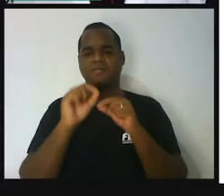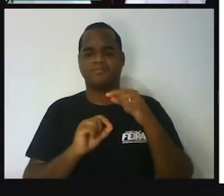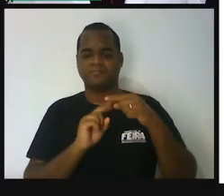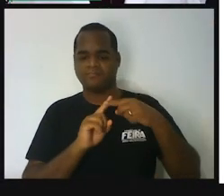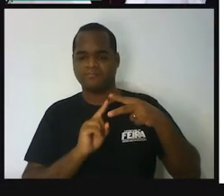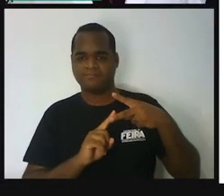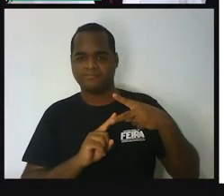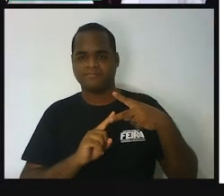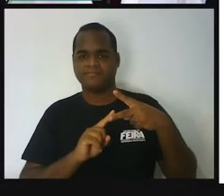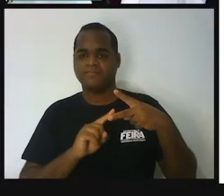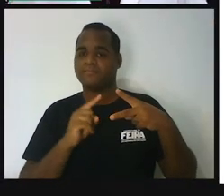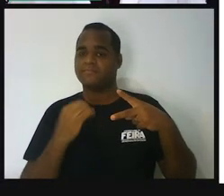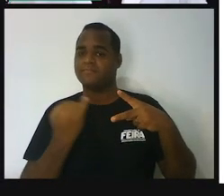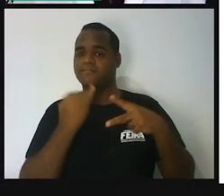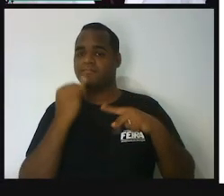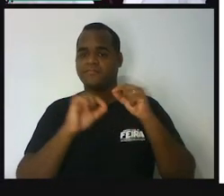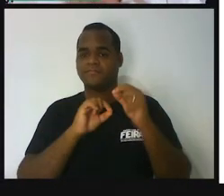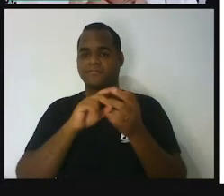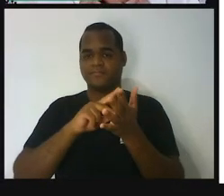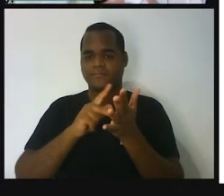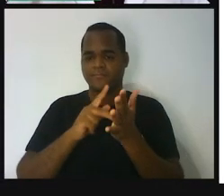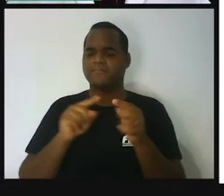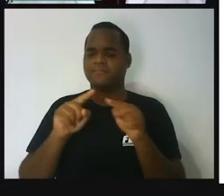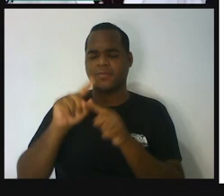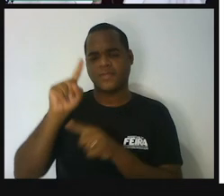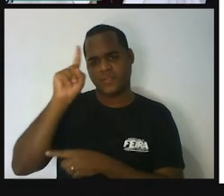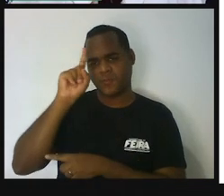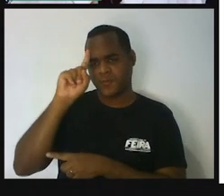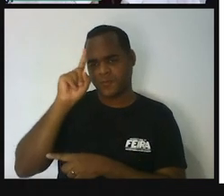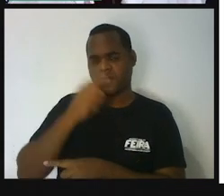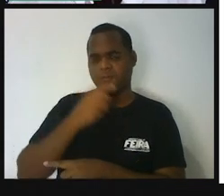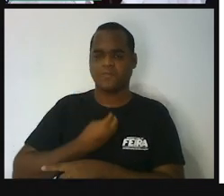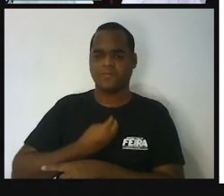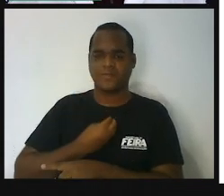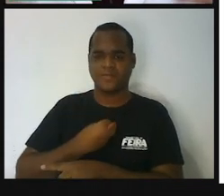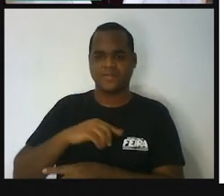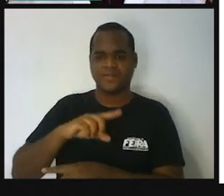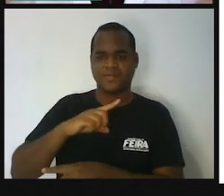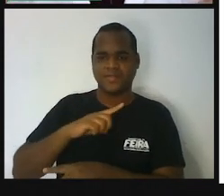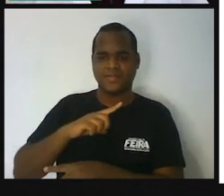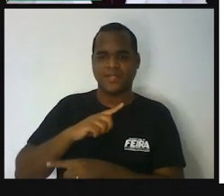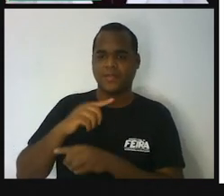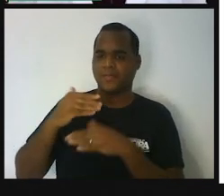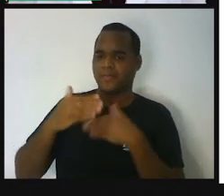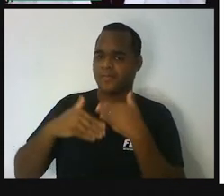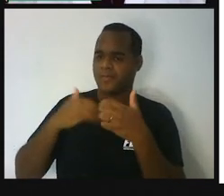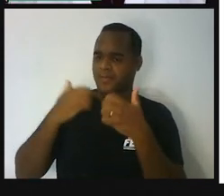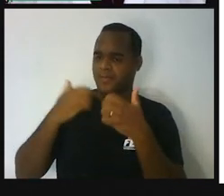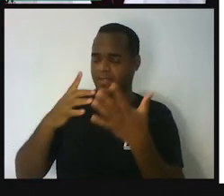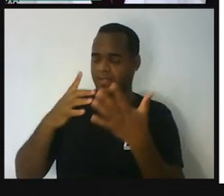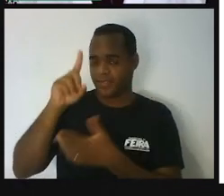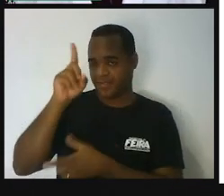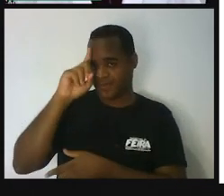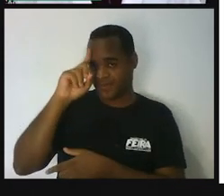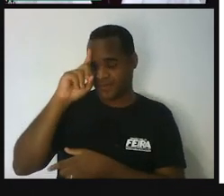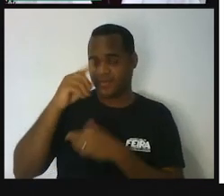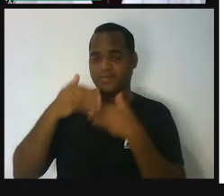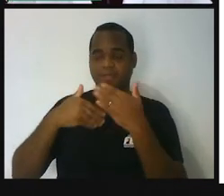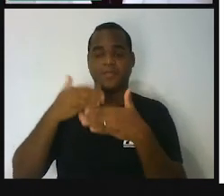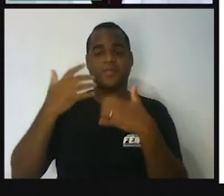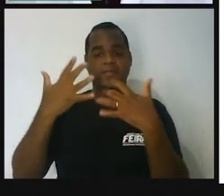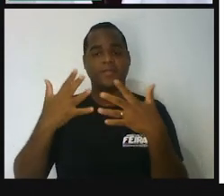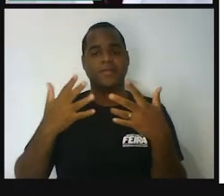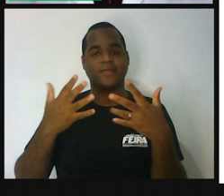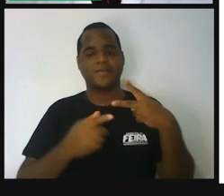aula? Foi importante a gente perceber que a geometria faz parte da nossa vida, né? Ela está no nosso dia a dia. E